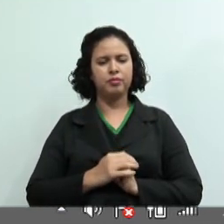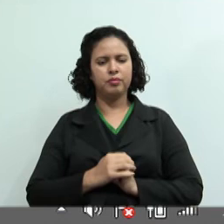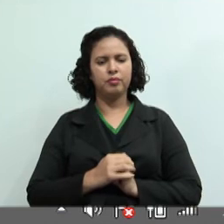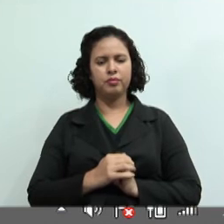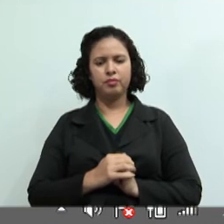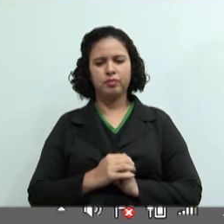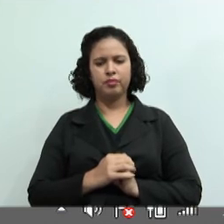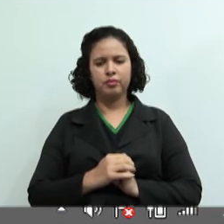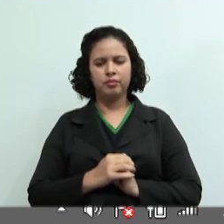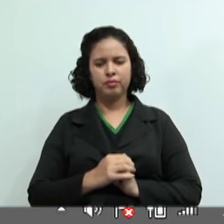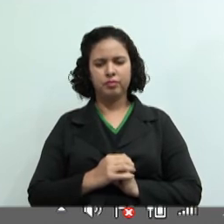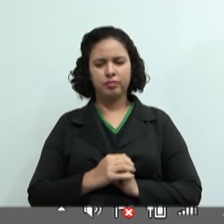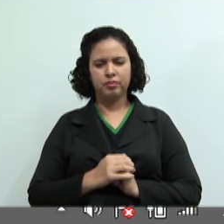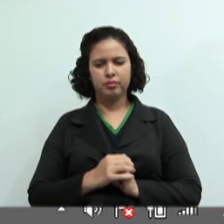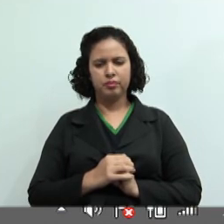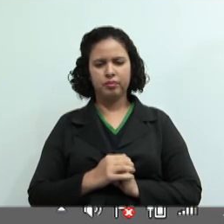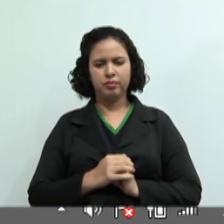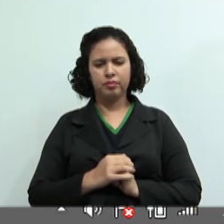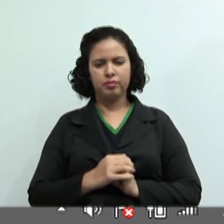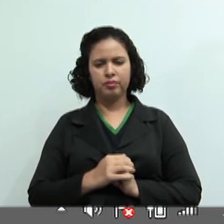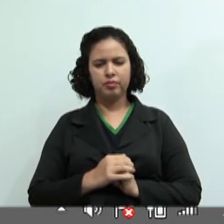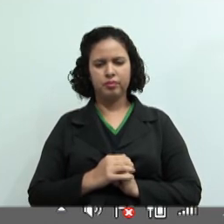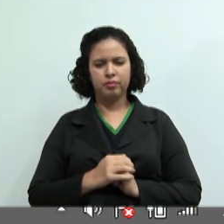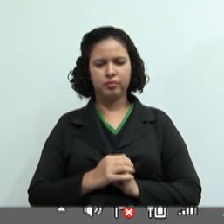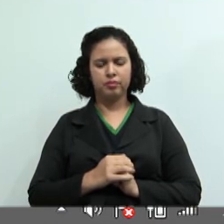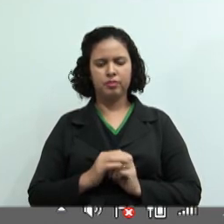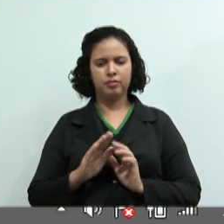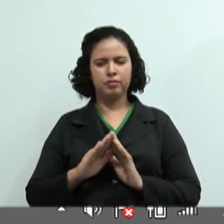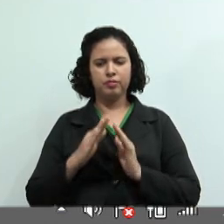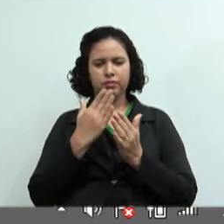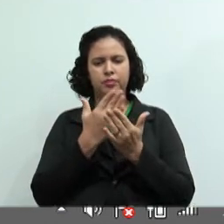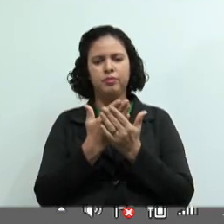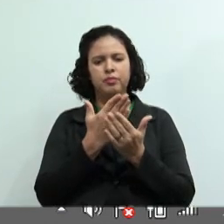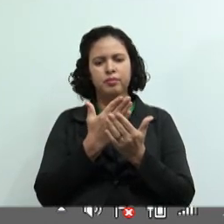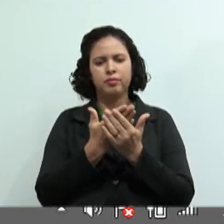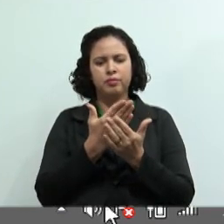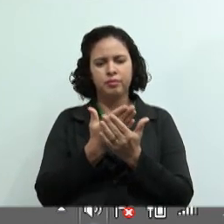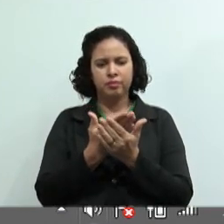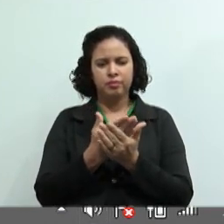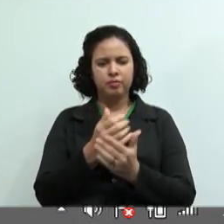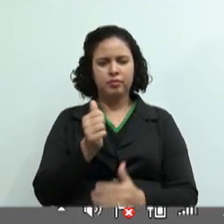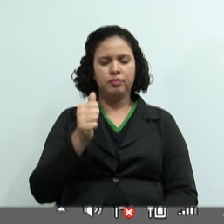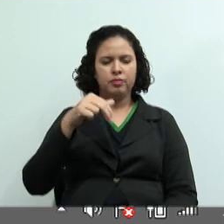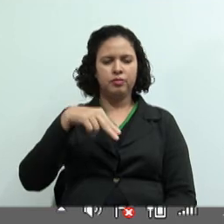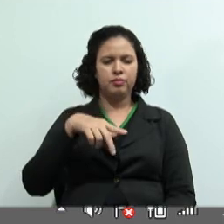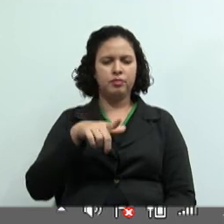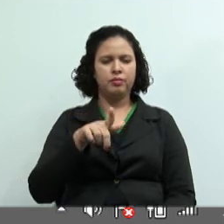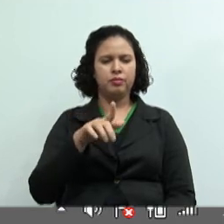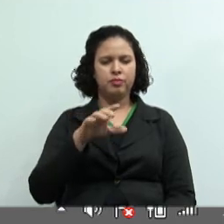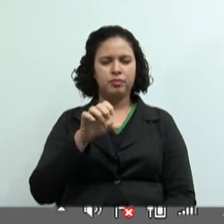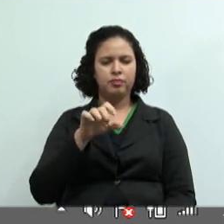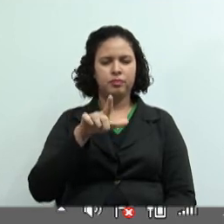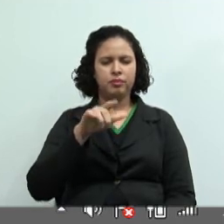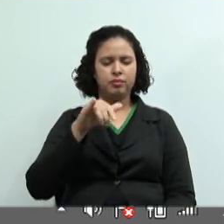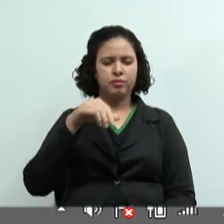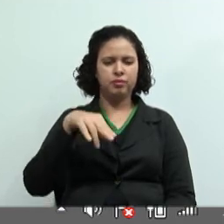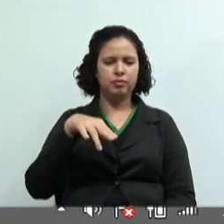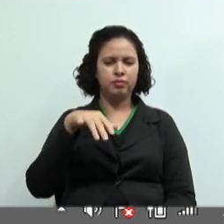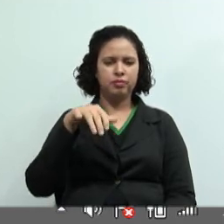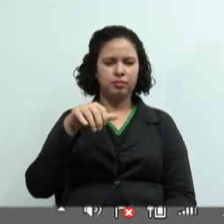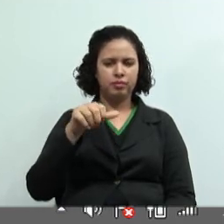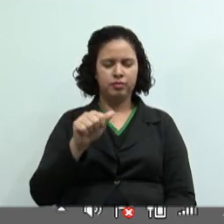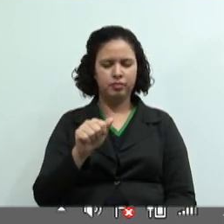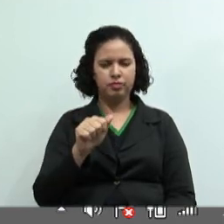que linda a foto, vamos aqui, a escola Angelina dos Anjos, da CRE,